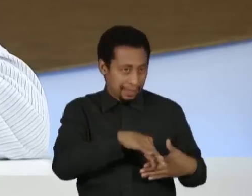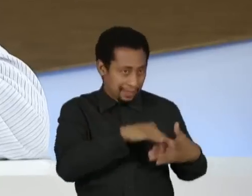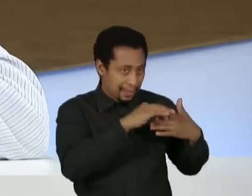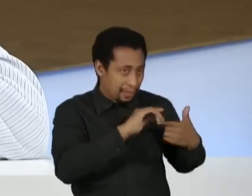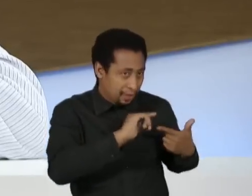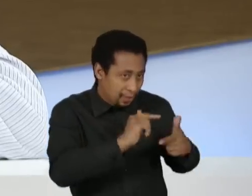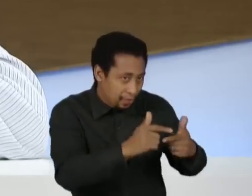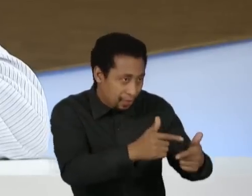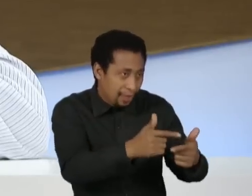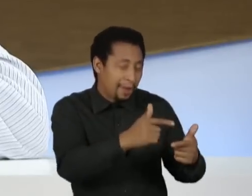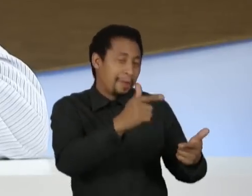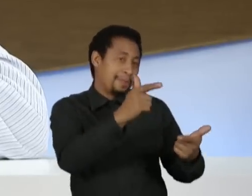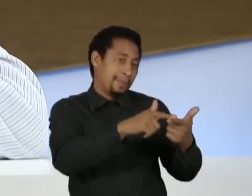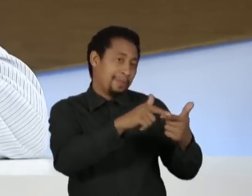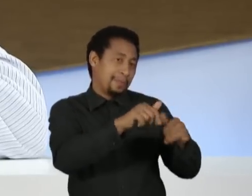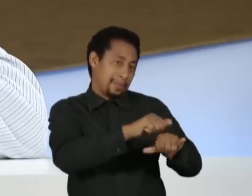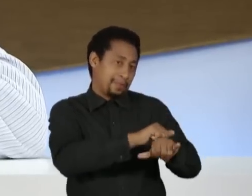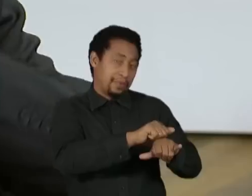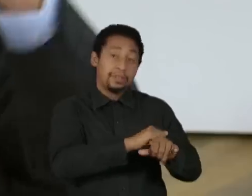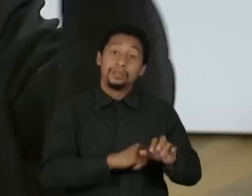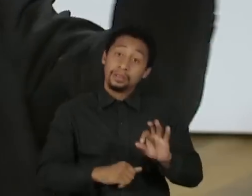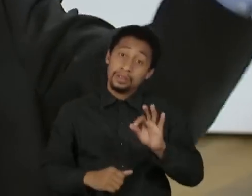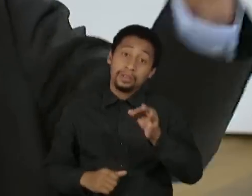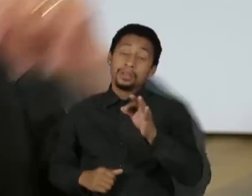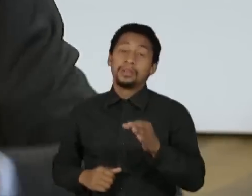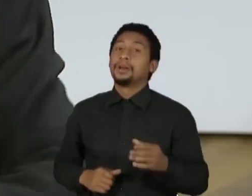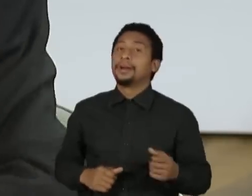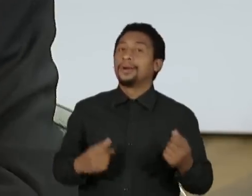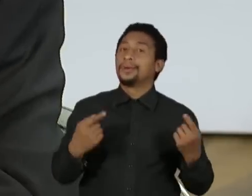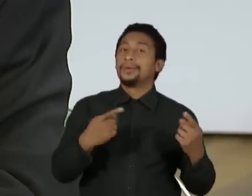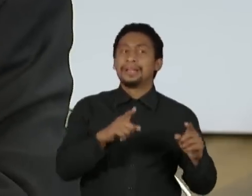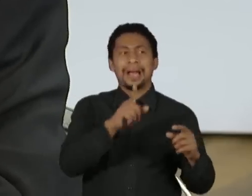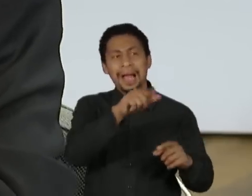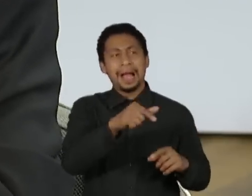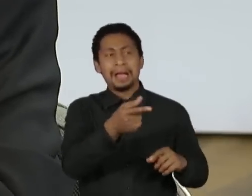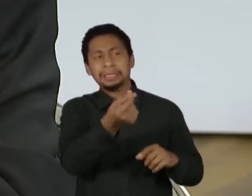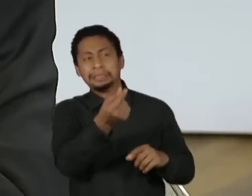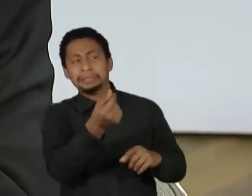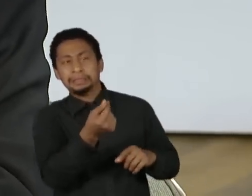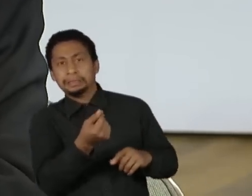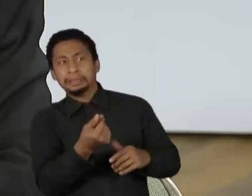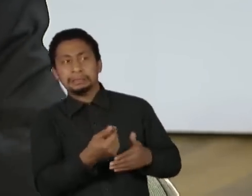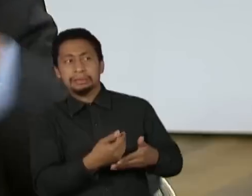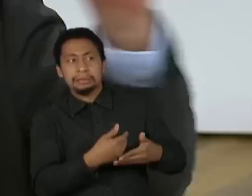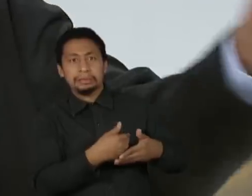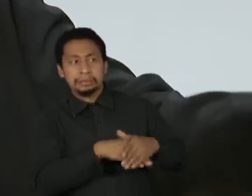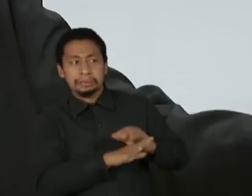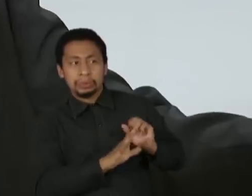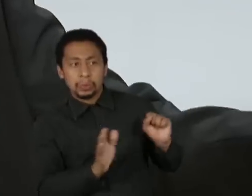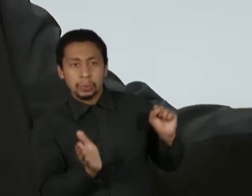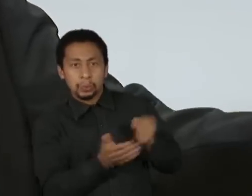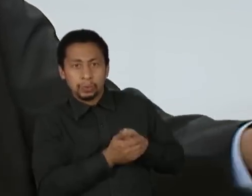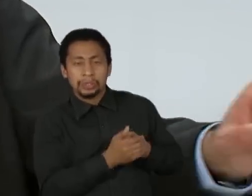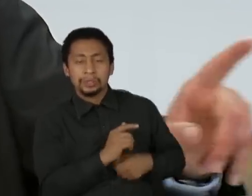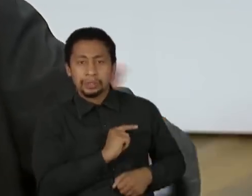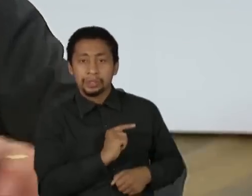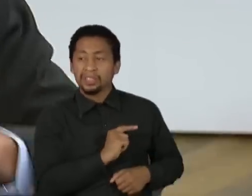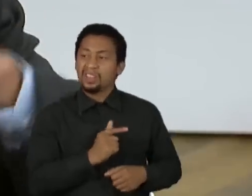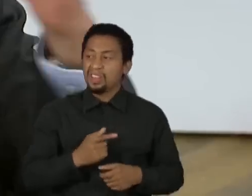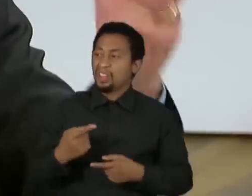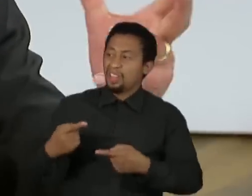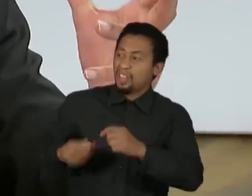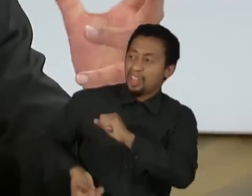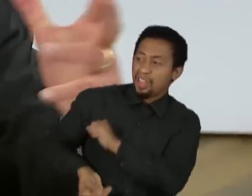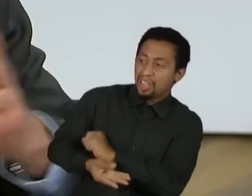ameaçadas pela Lava Jato. antipolítico, porque recebeu Caixa 2 ou coisa do tipo, o discurso antipolítico